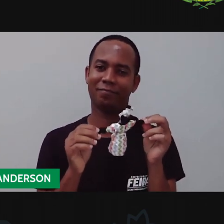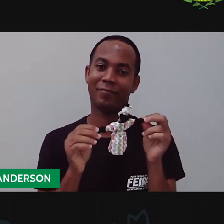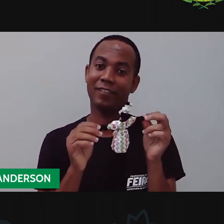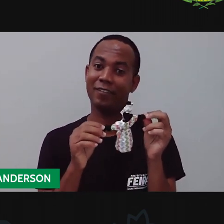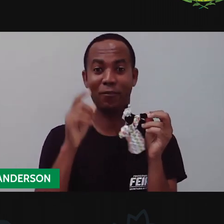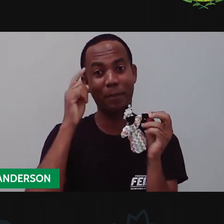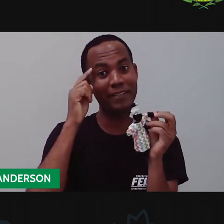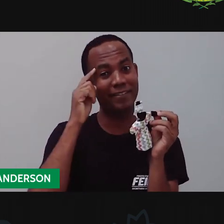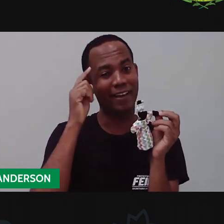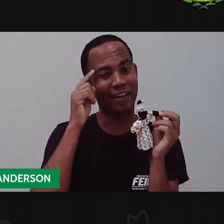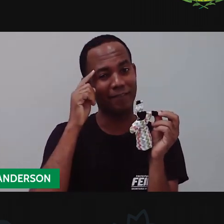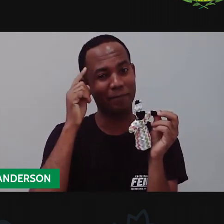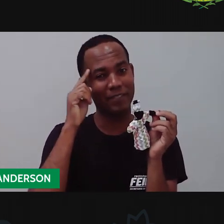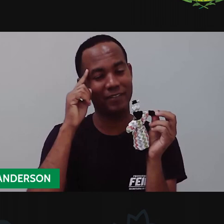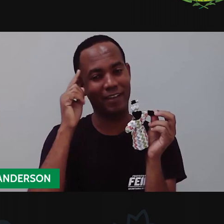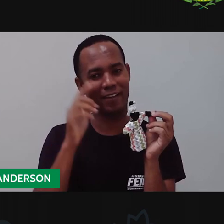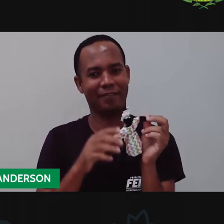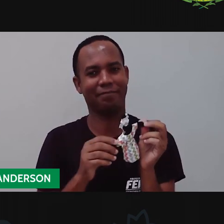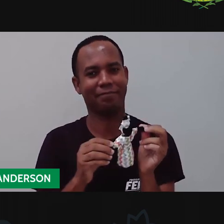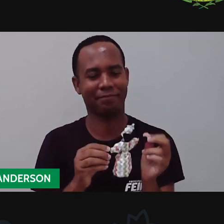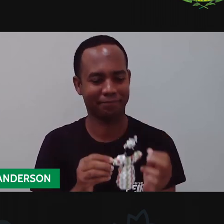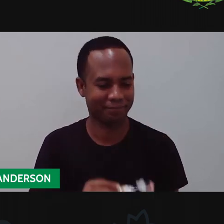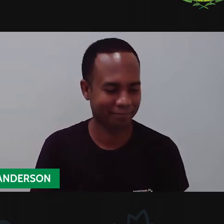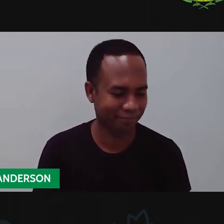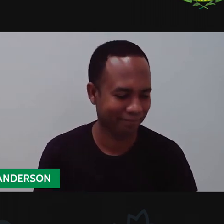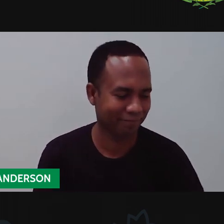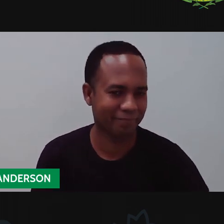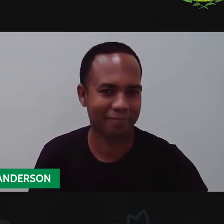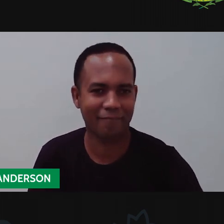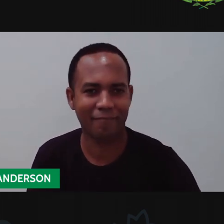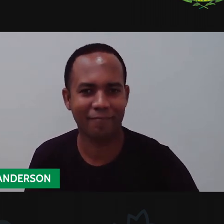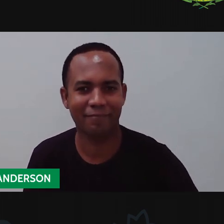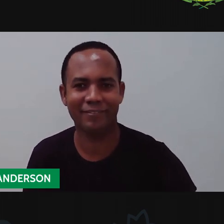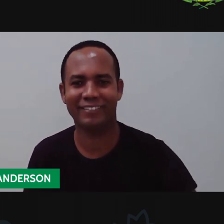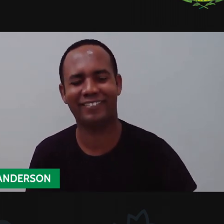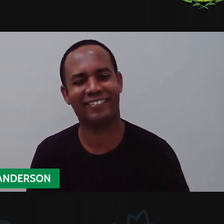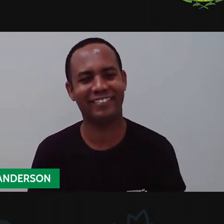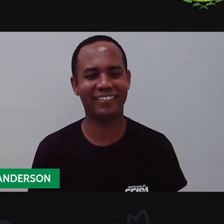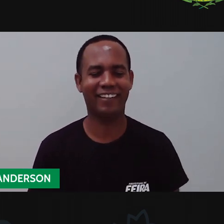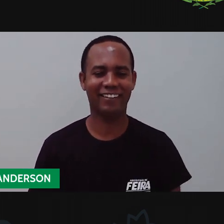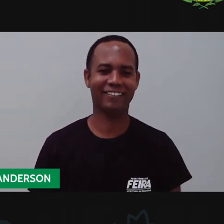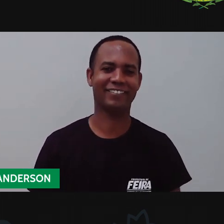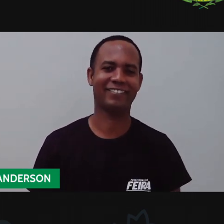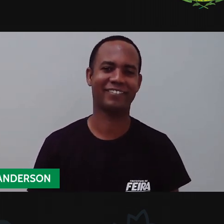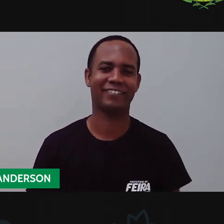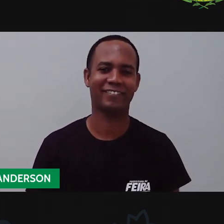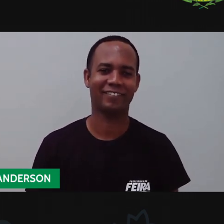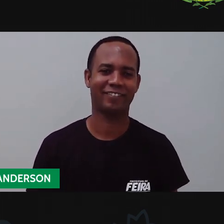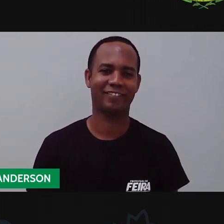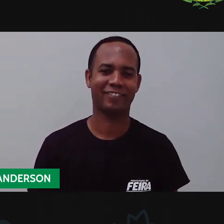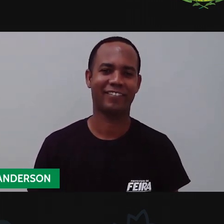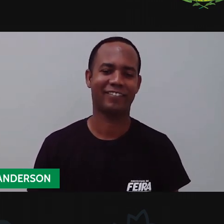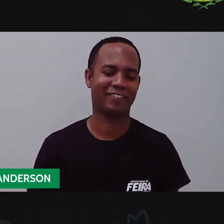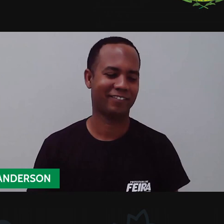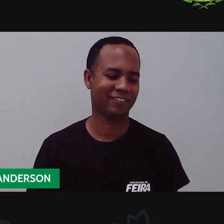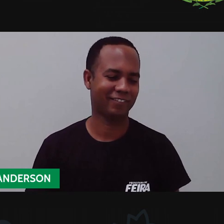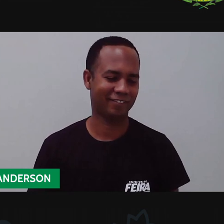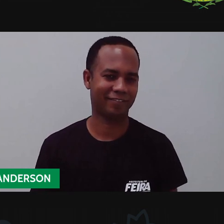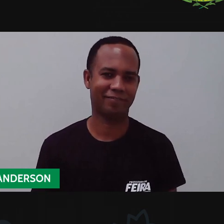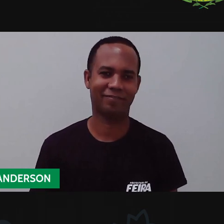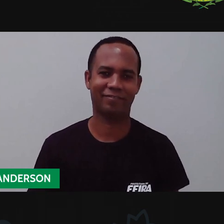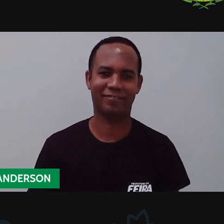Anderson, dela? Vai pensar, né, Anderson? Tá bom. Presentinho aí da Pro pra Anderson.